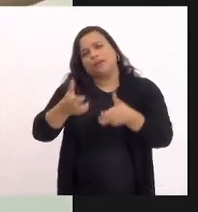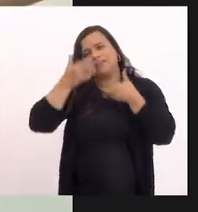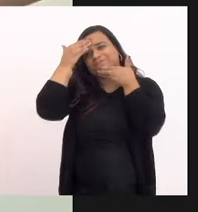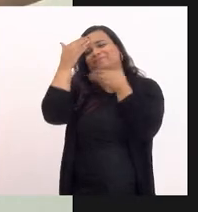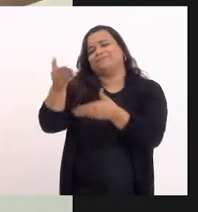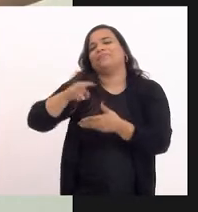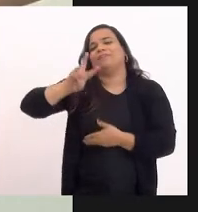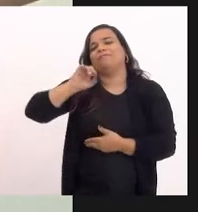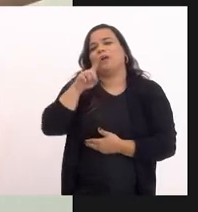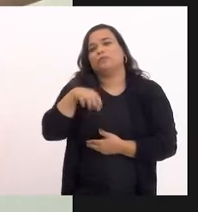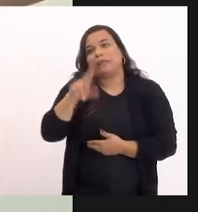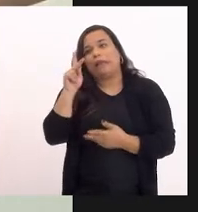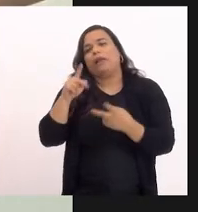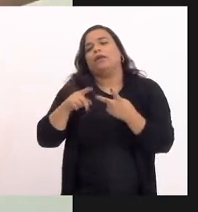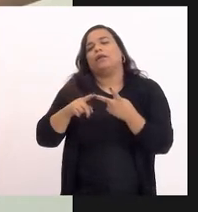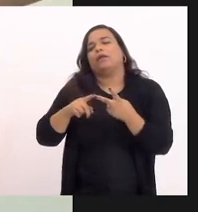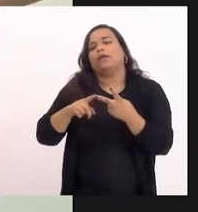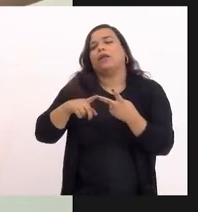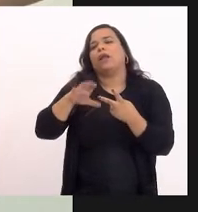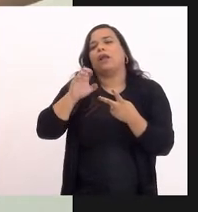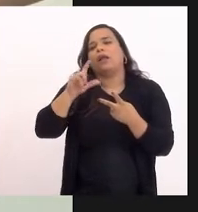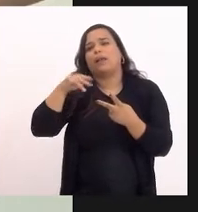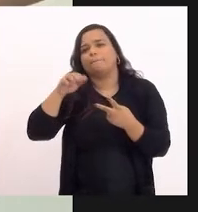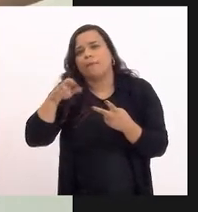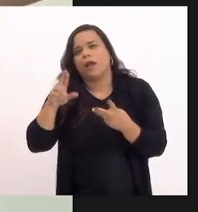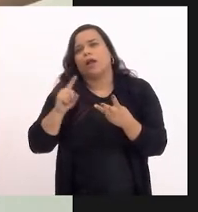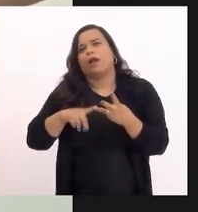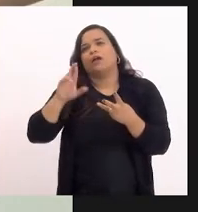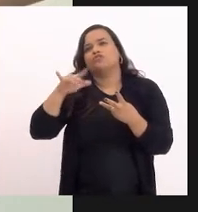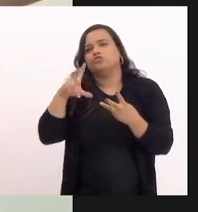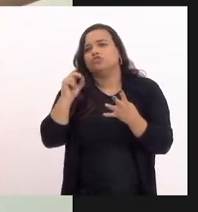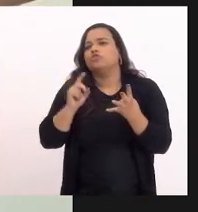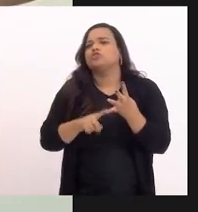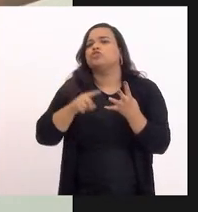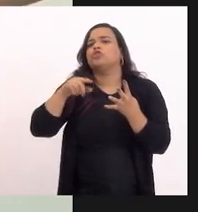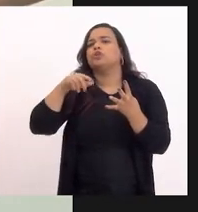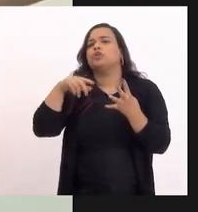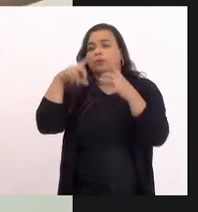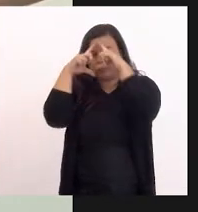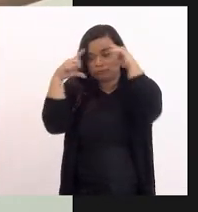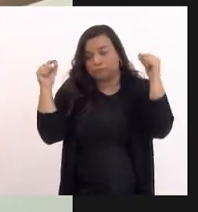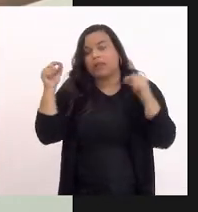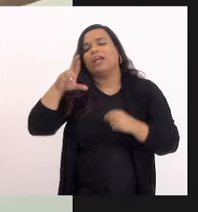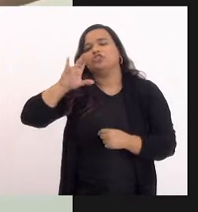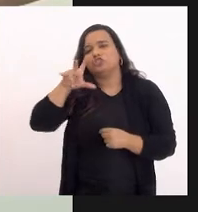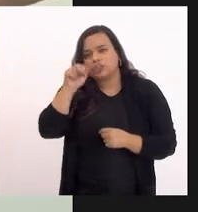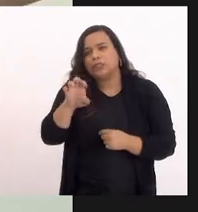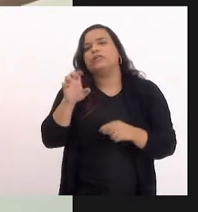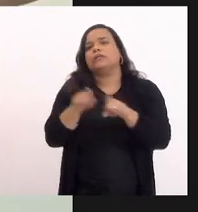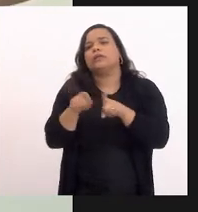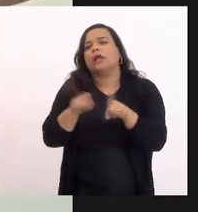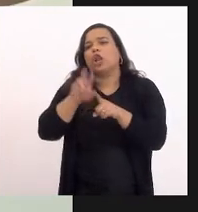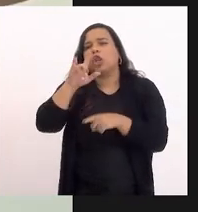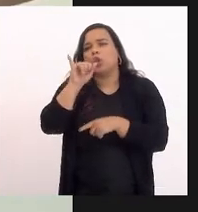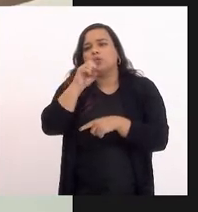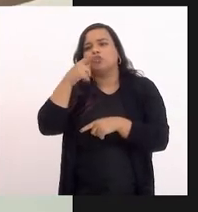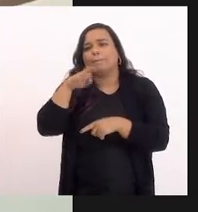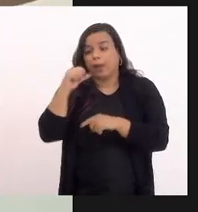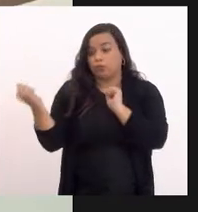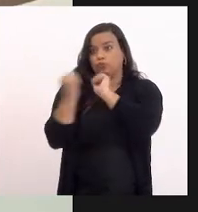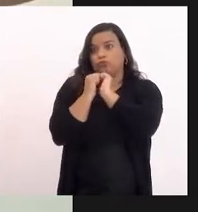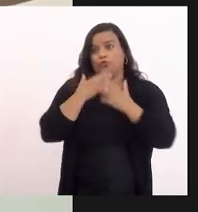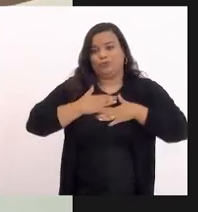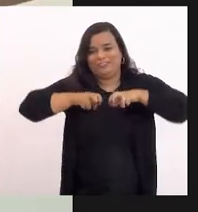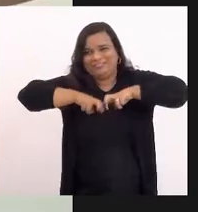Valdeck Carneiro, Eleomar Coelho, ao Joane Ratinho, Luiz Paulo e a enfermeira Regiane que estarão comigo compondo essa comissão